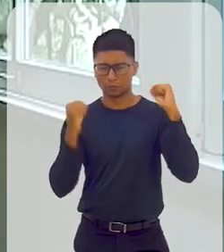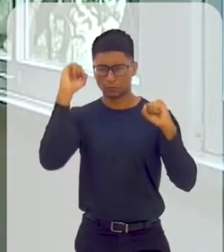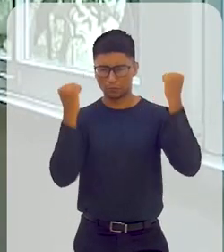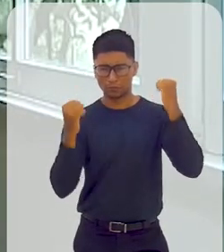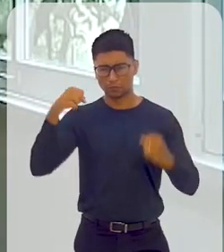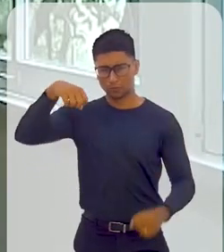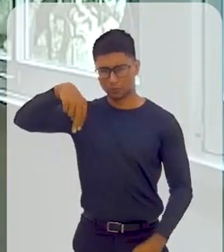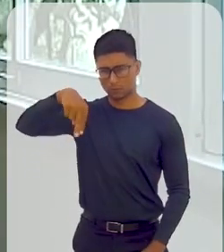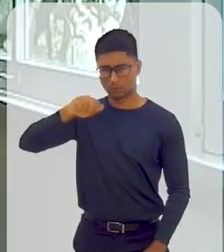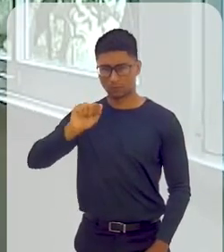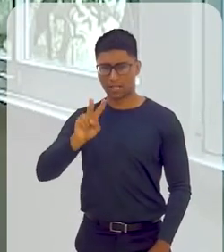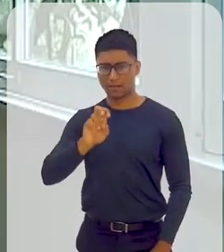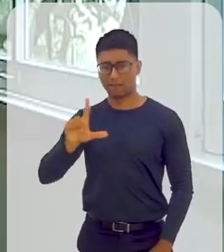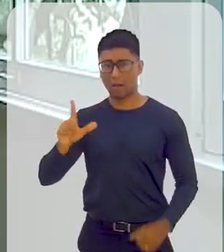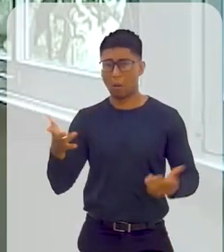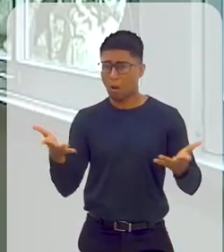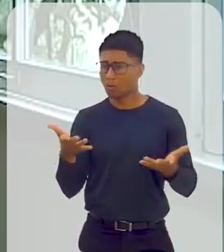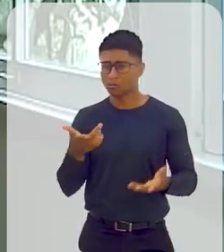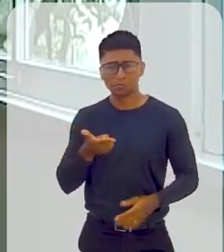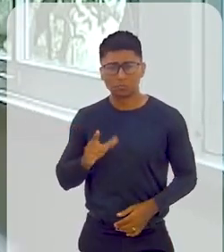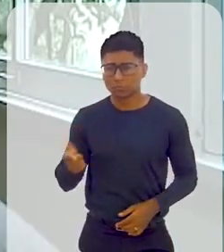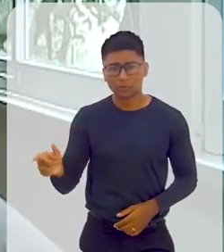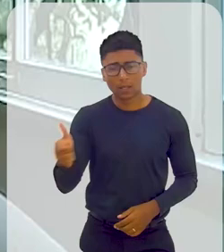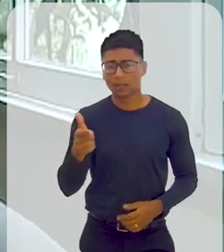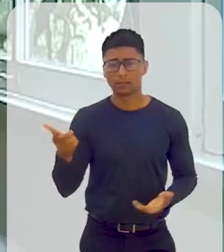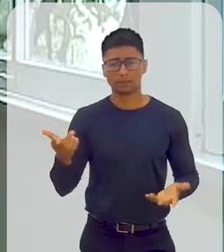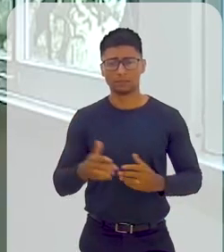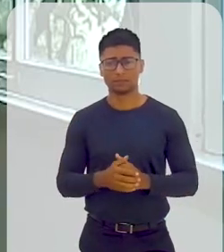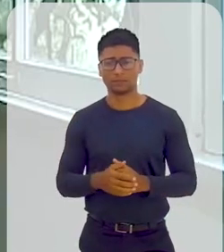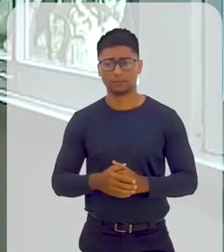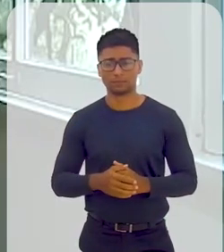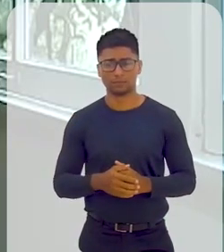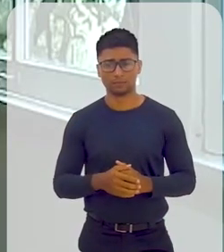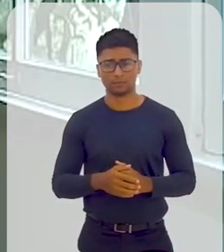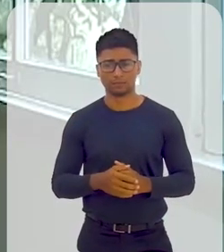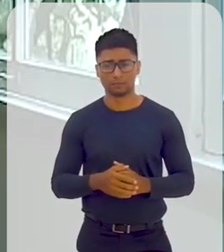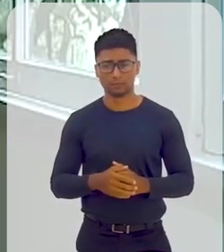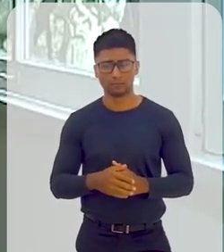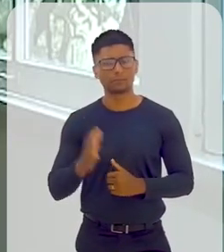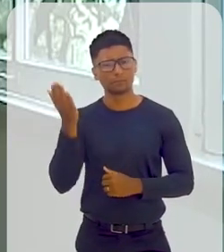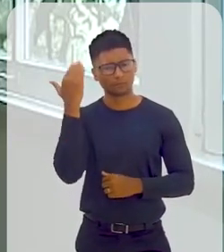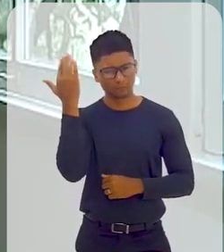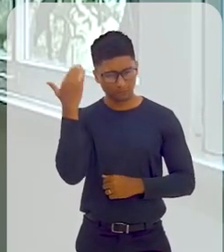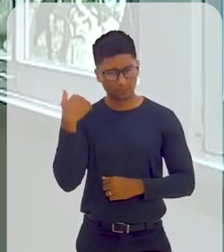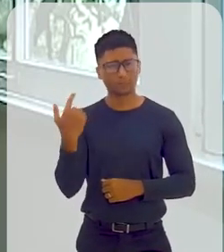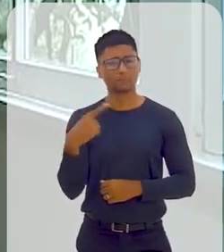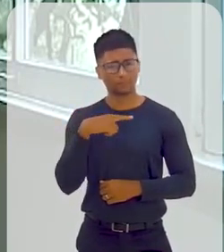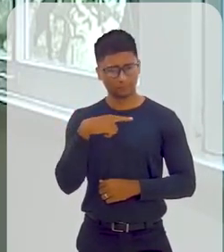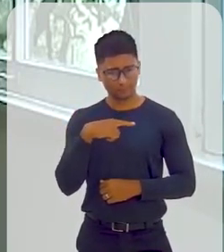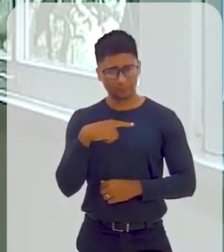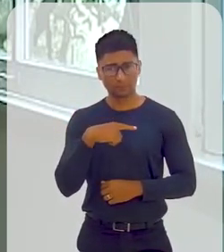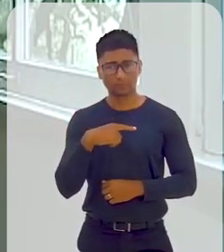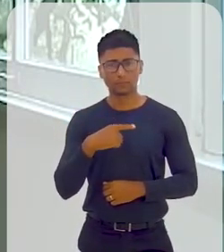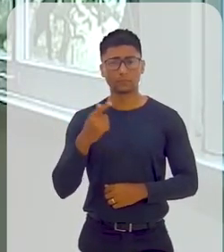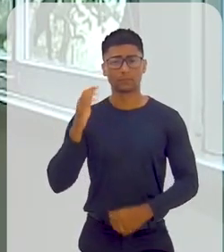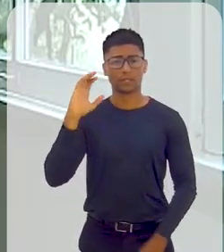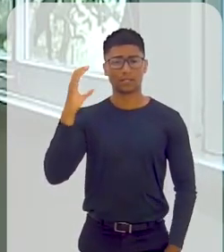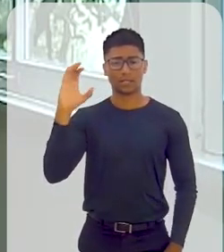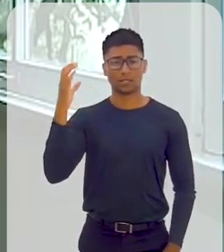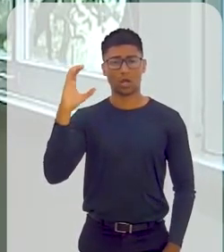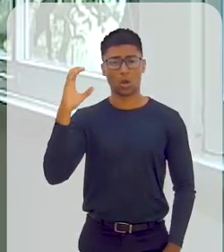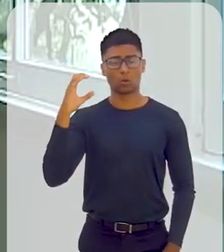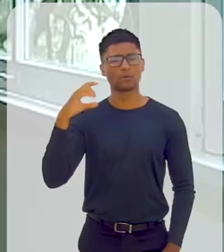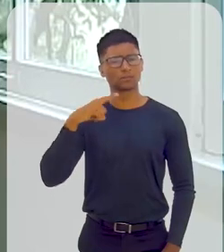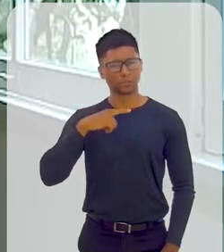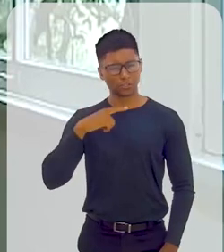existe mais. Nós tínhamos um mercado riquíssimo em Niterói, eram vários